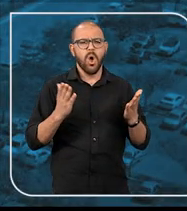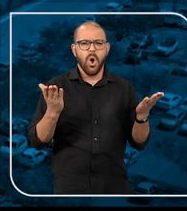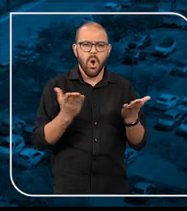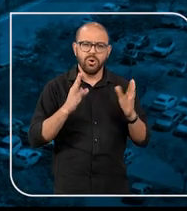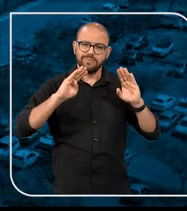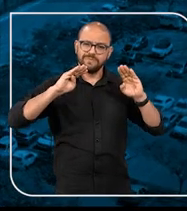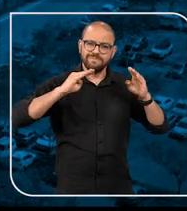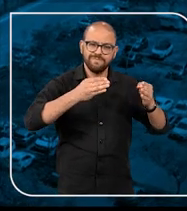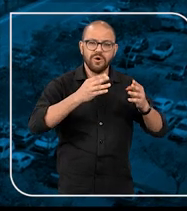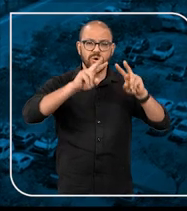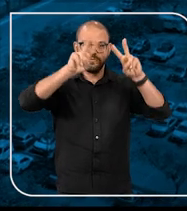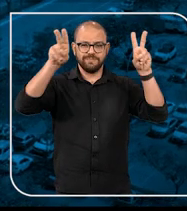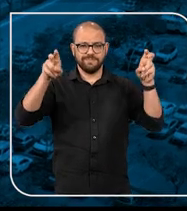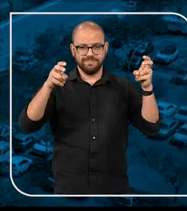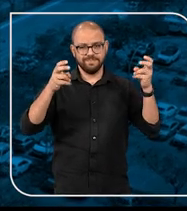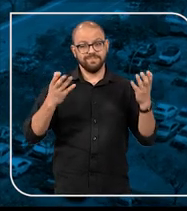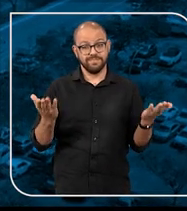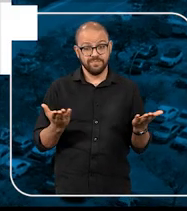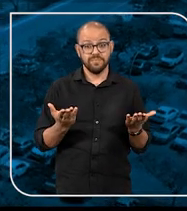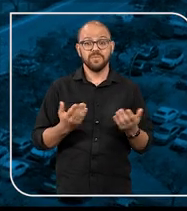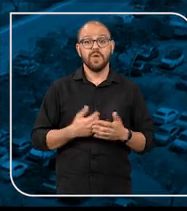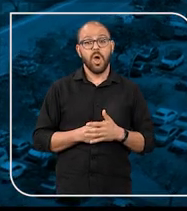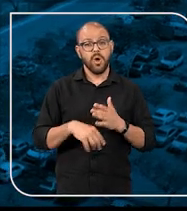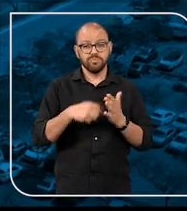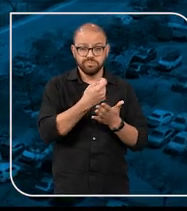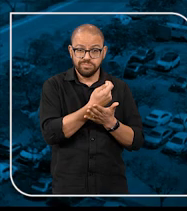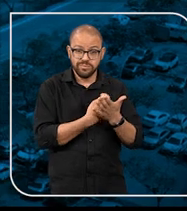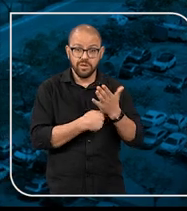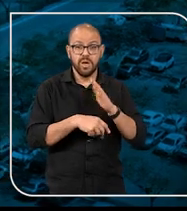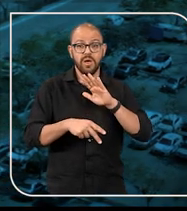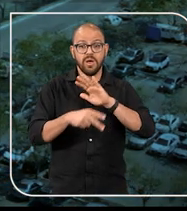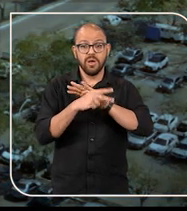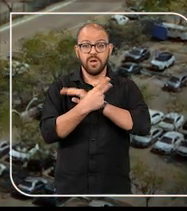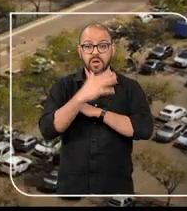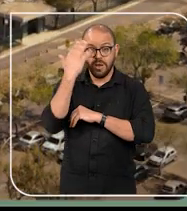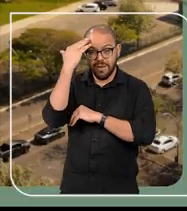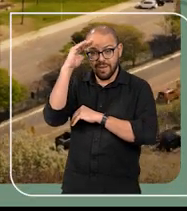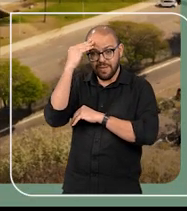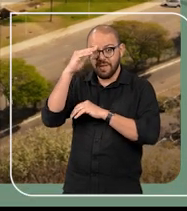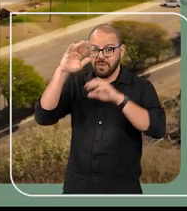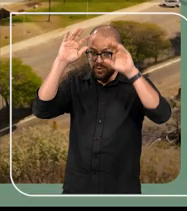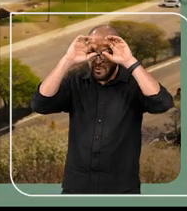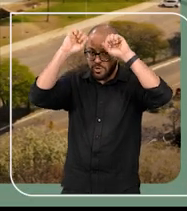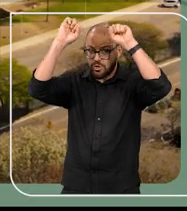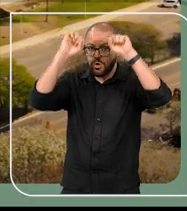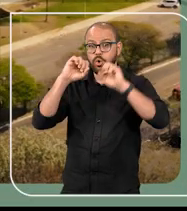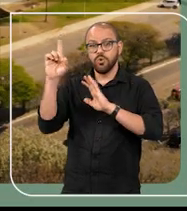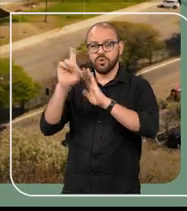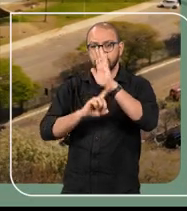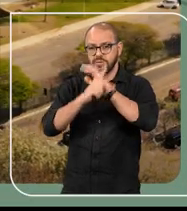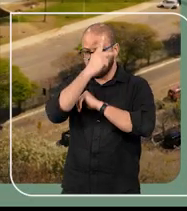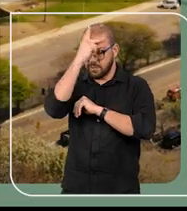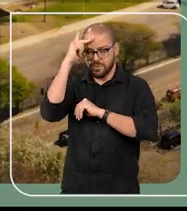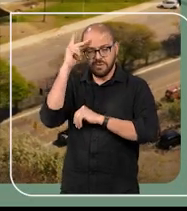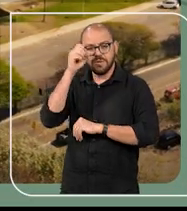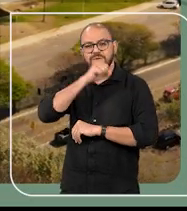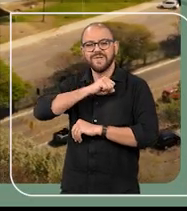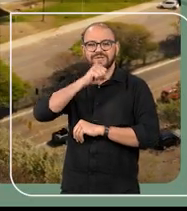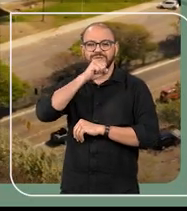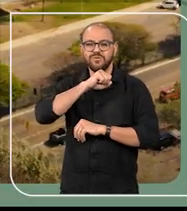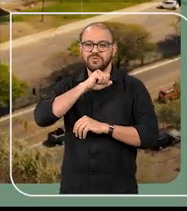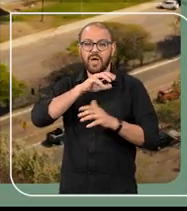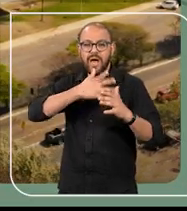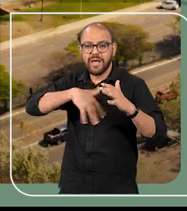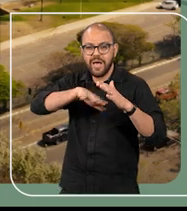edição inteiramente dedicada à temática, com teses relativas ao entendimento da Corte sobre os direitos das